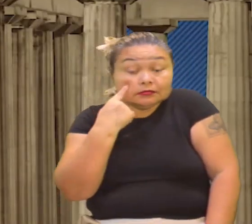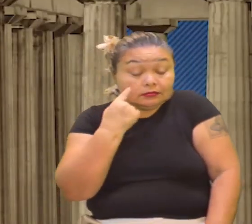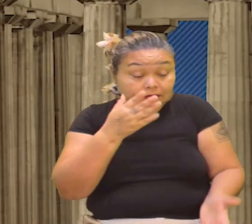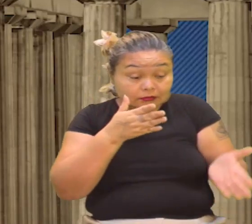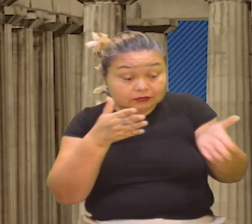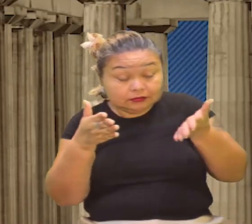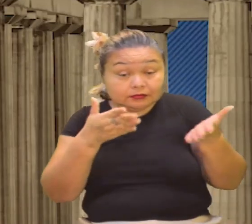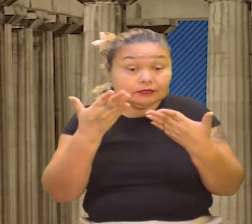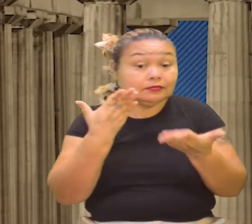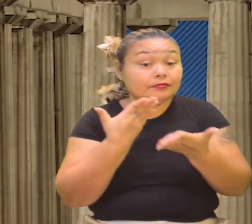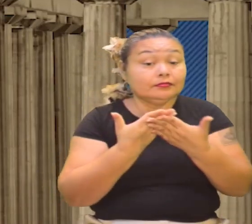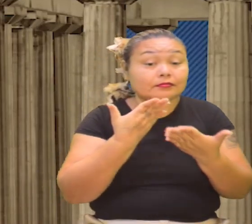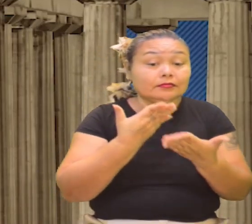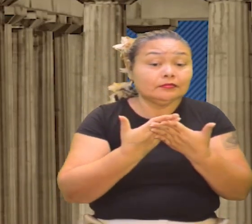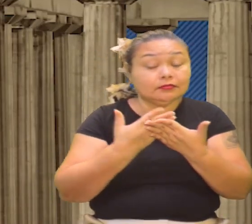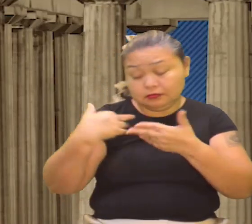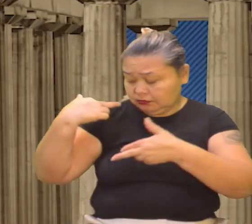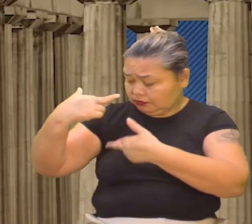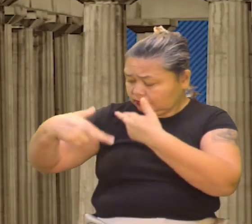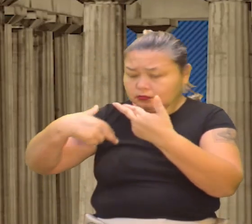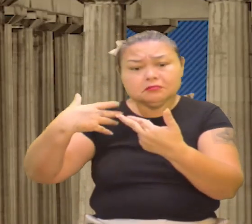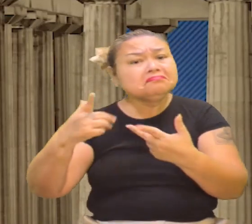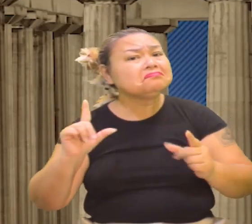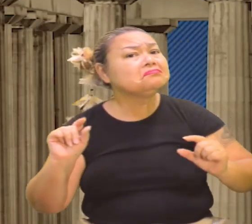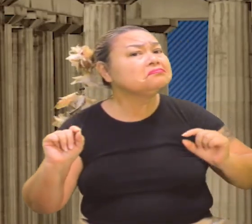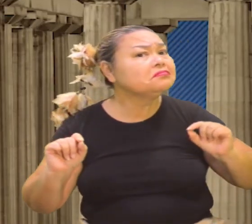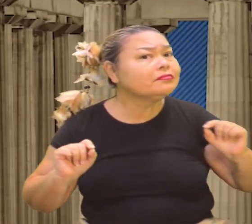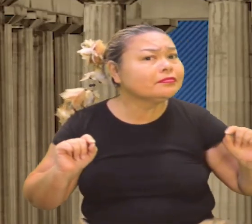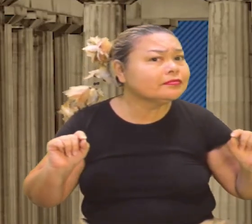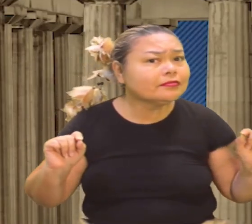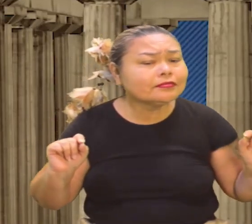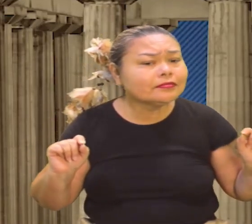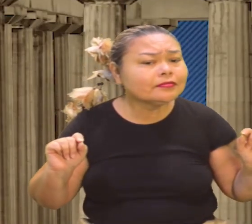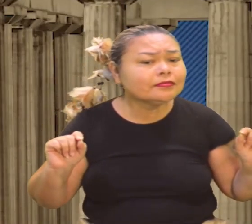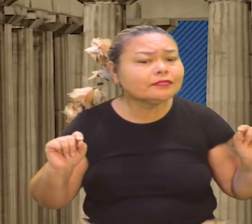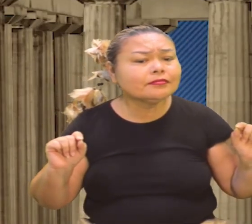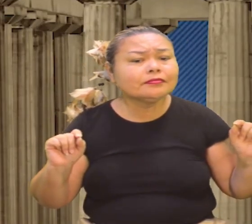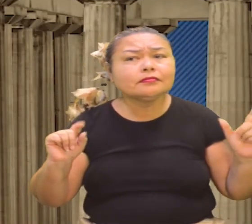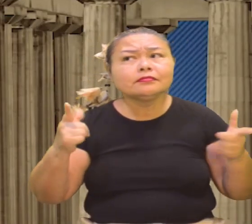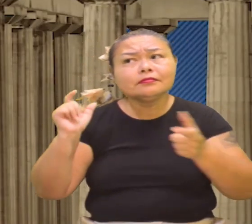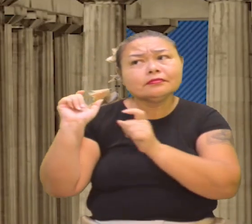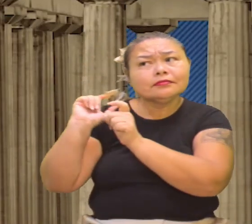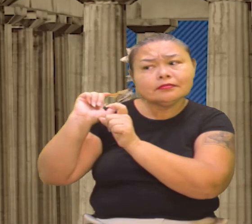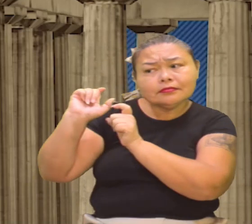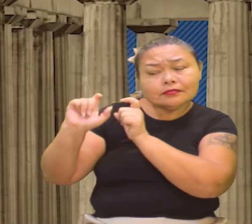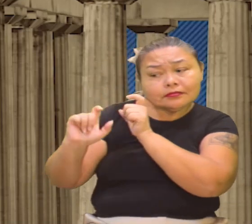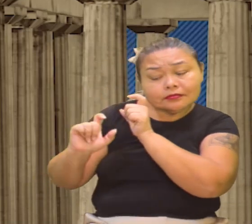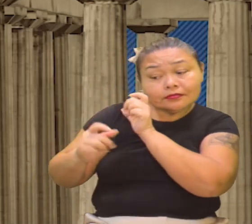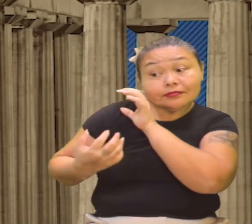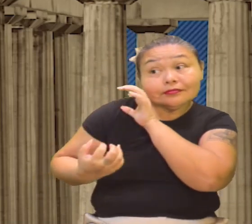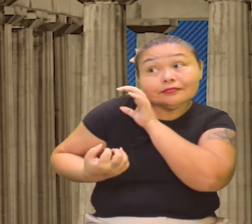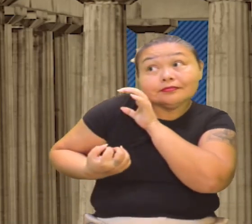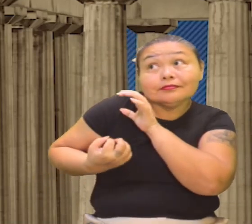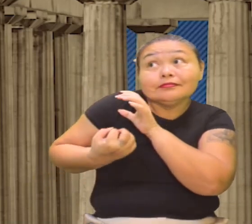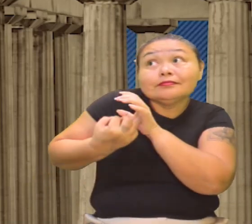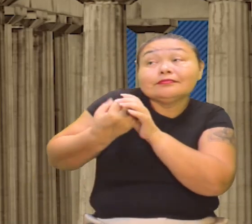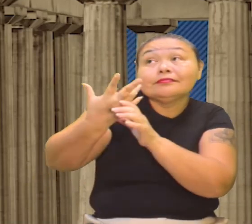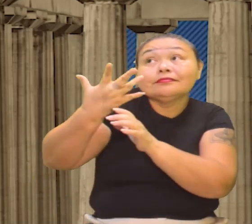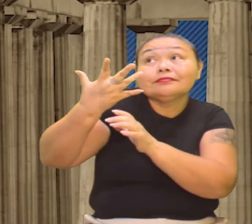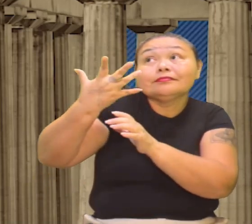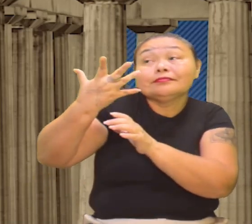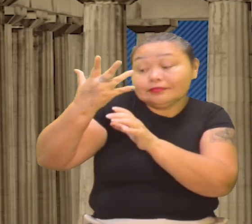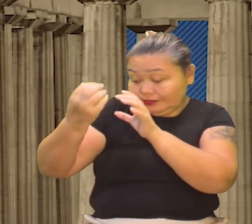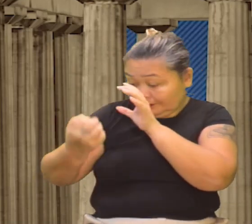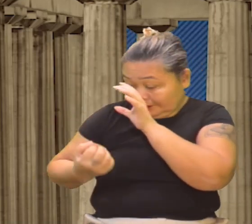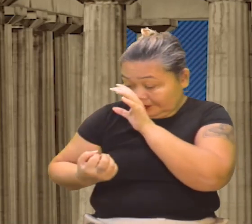aula, falando sobre o renascimento. Mas o é isso? A etimologia diz, renasce, né? É um